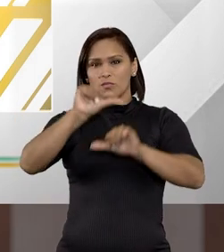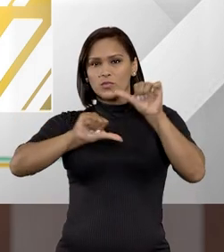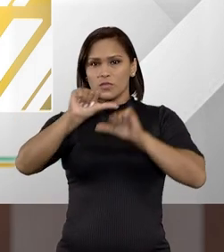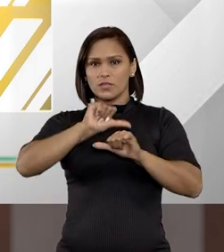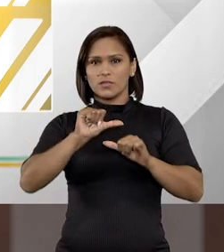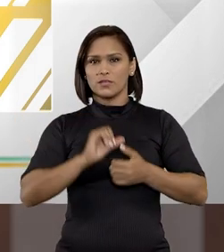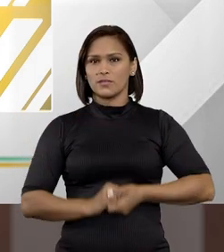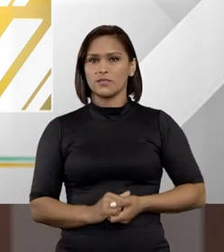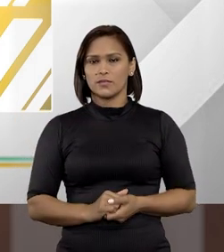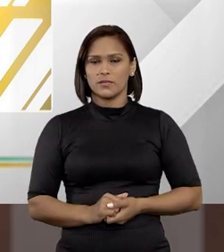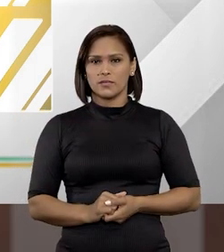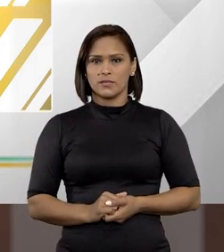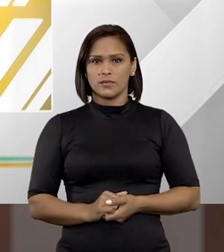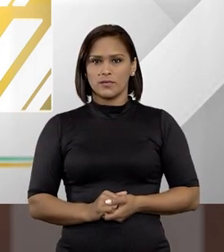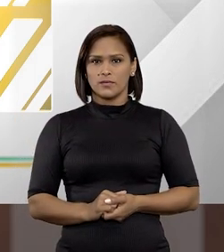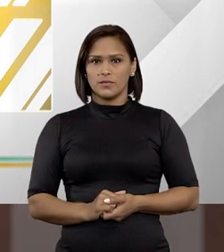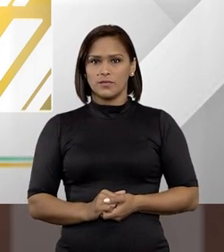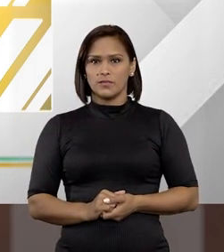a isso?